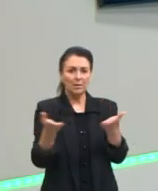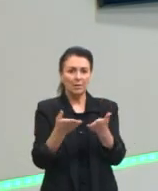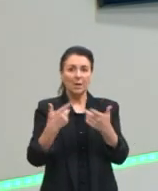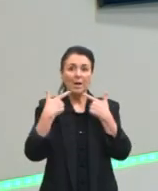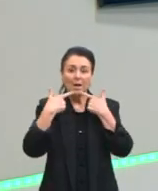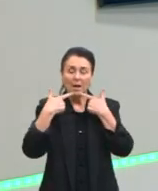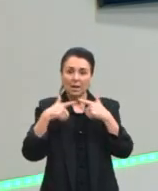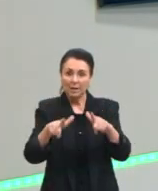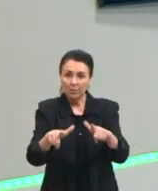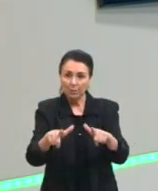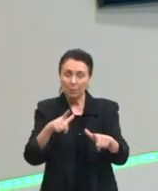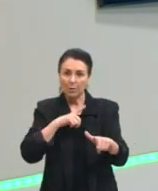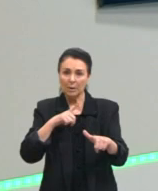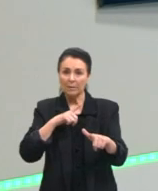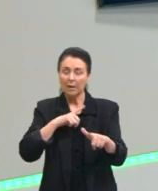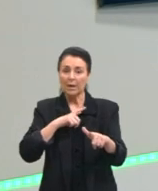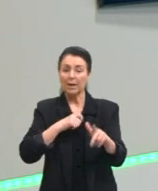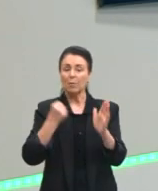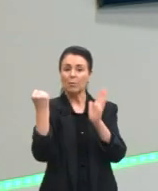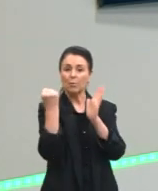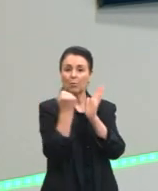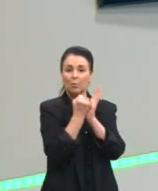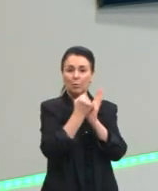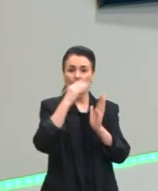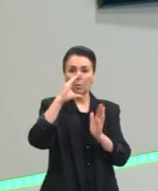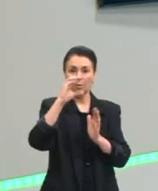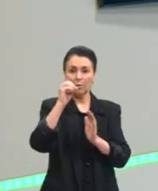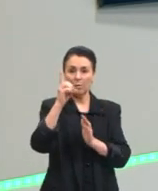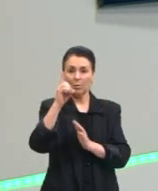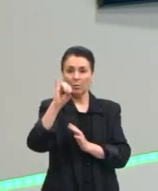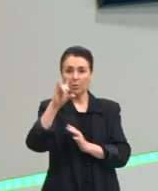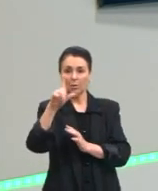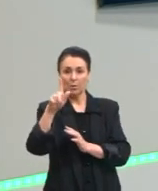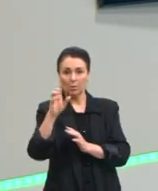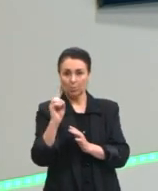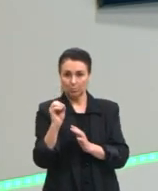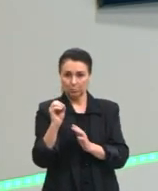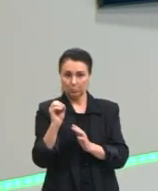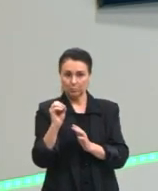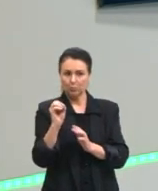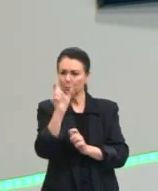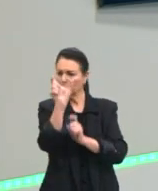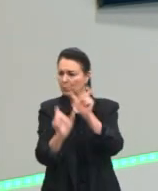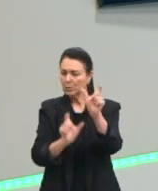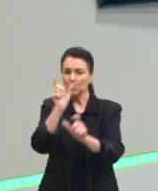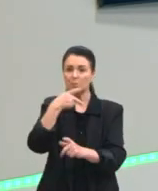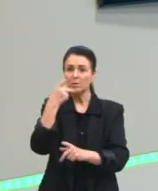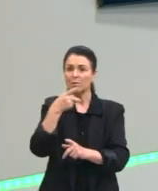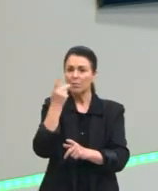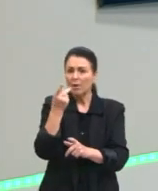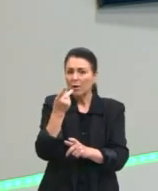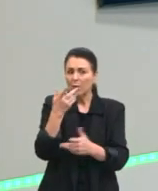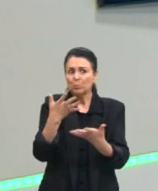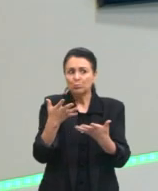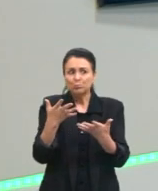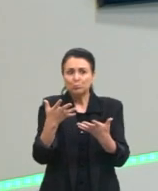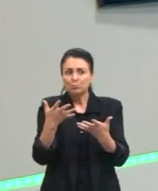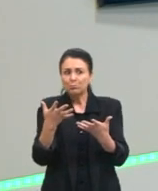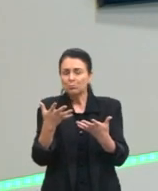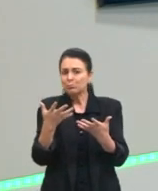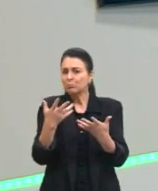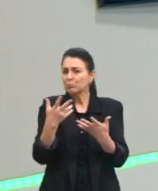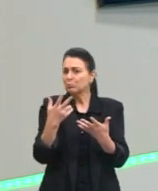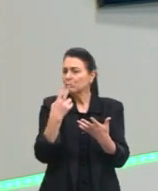comentei com vocês, ela é um código estabelecido entre falantes de um determinado